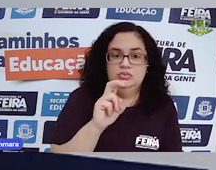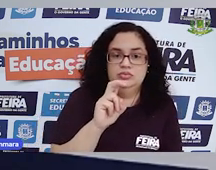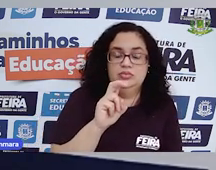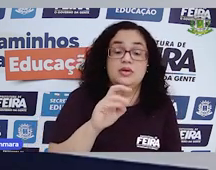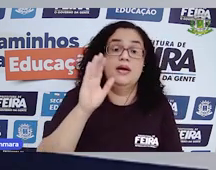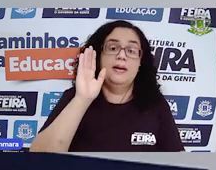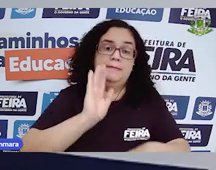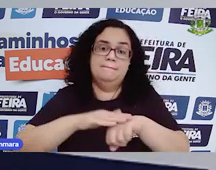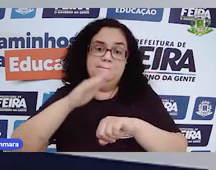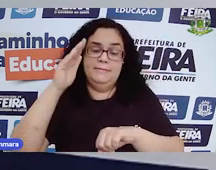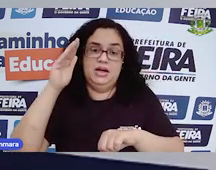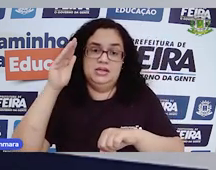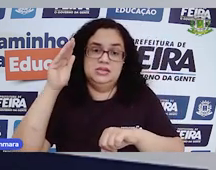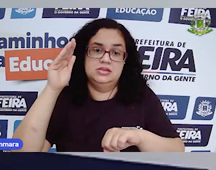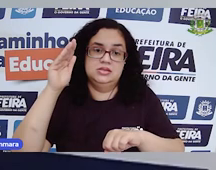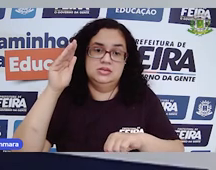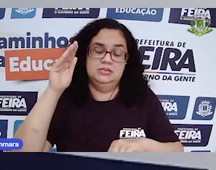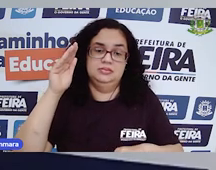mais